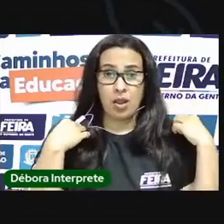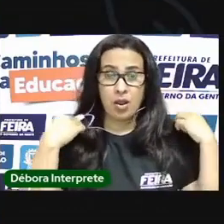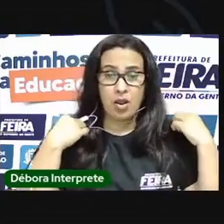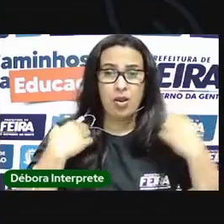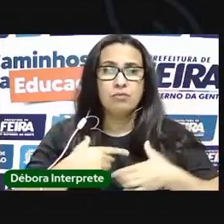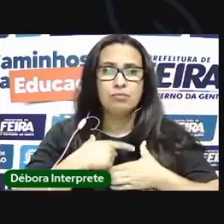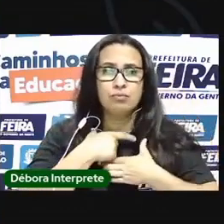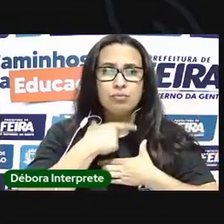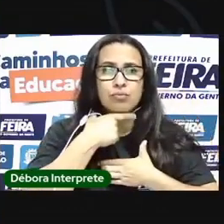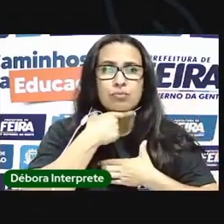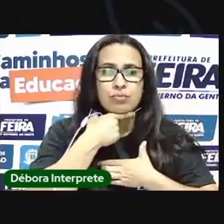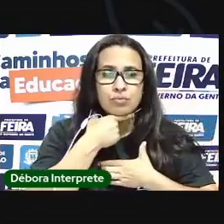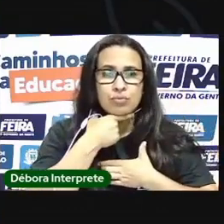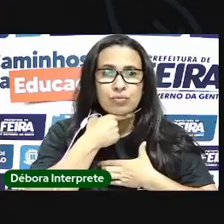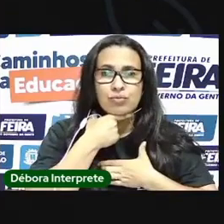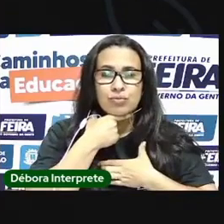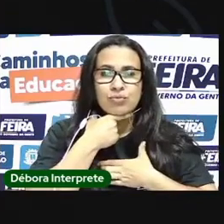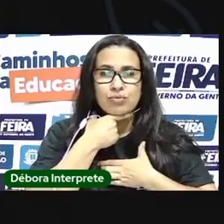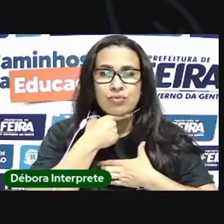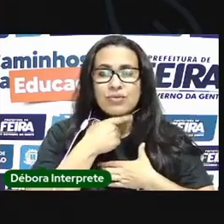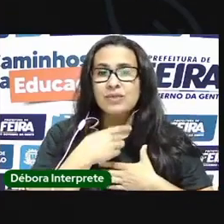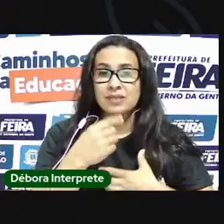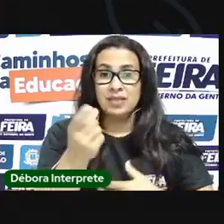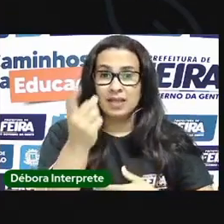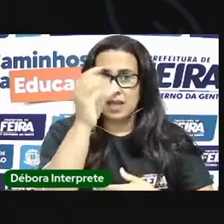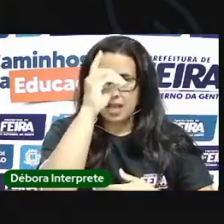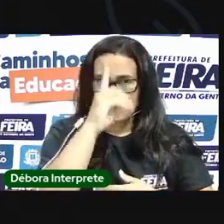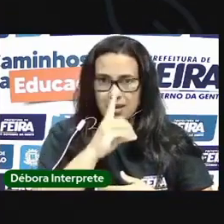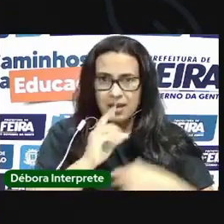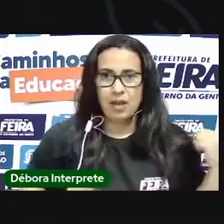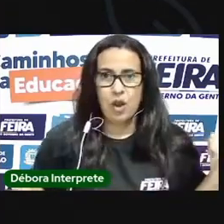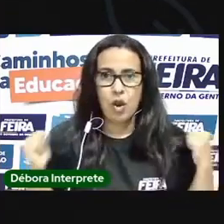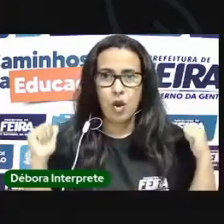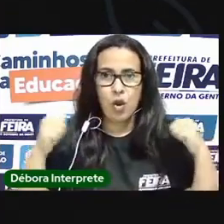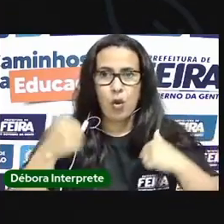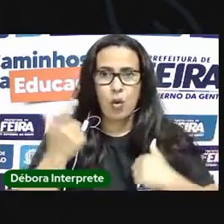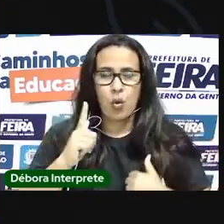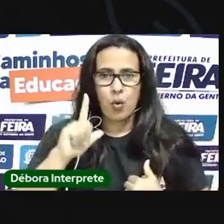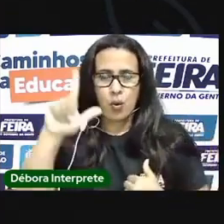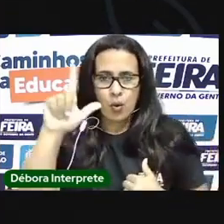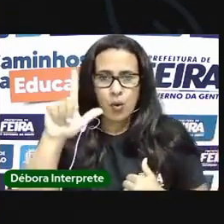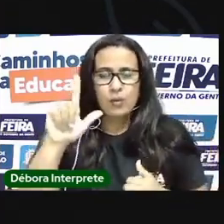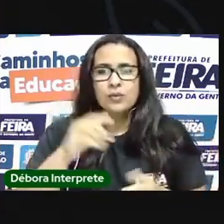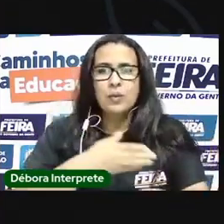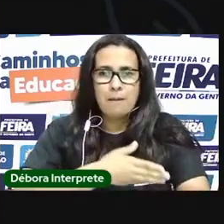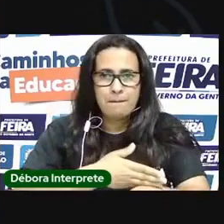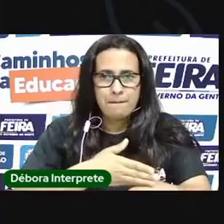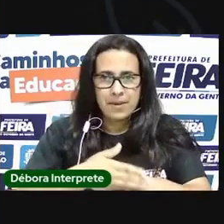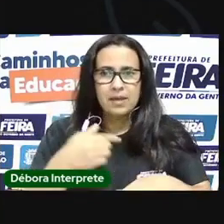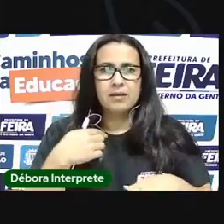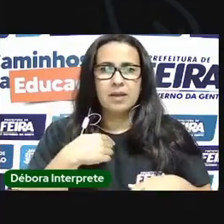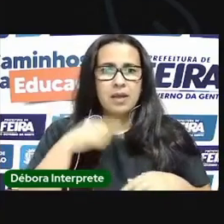alta, de cor mostarda, com jaleco branco por cima. Uso brincos